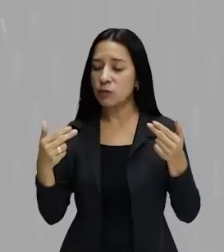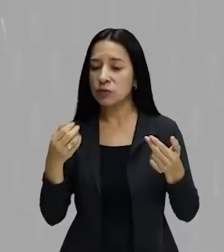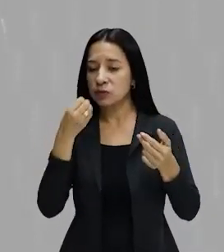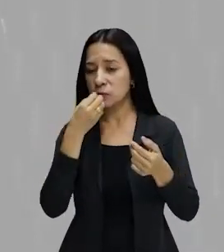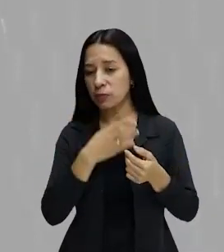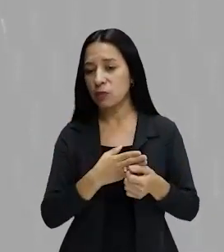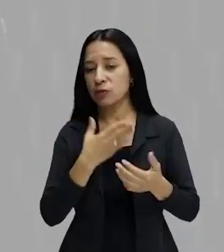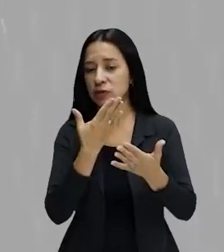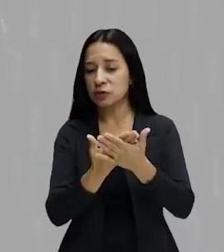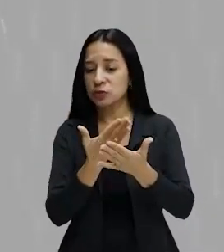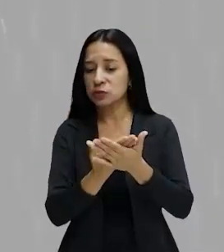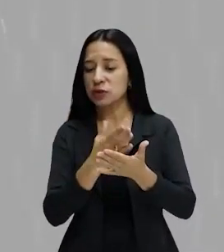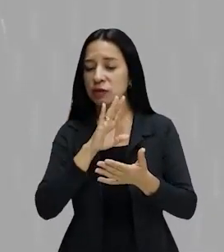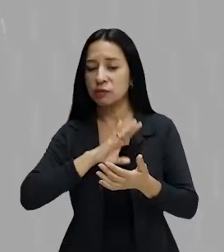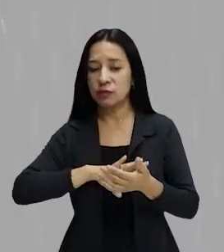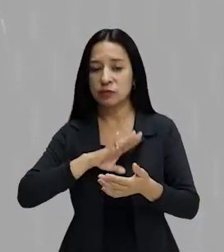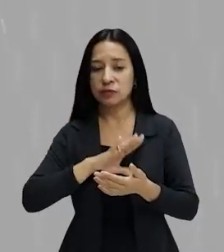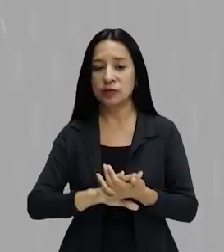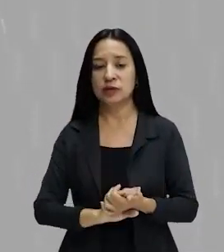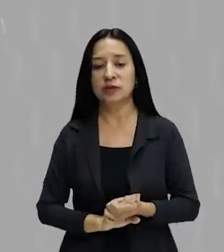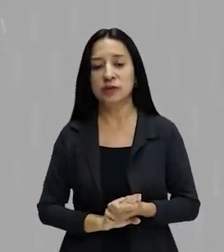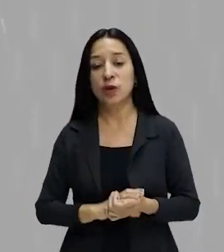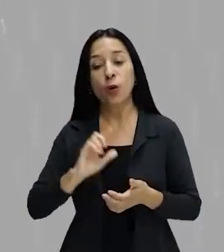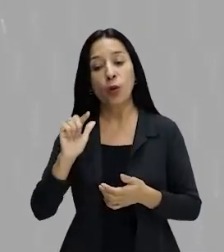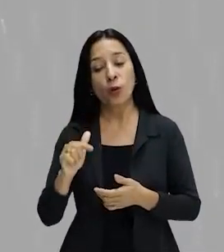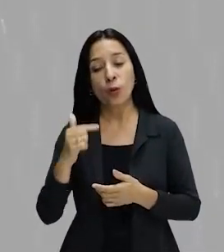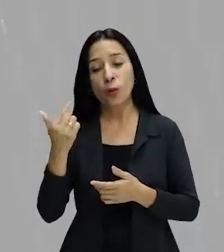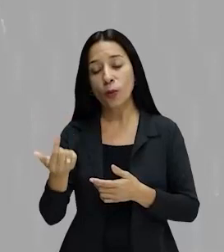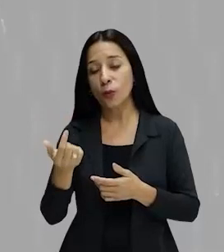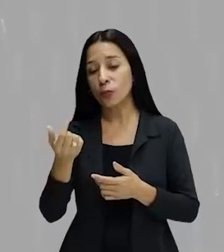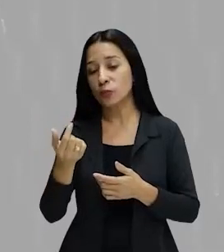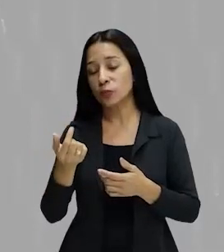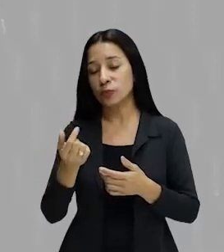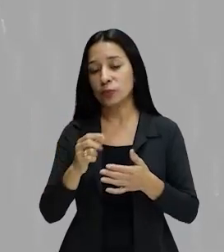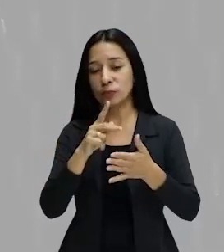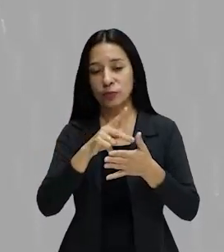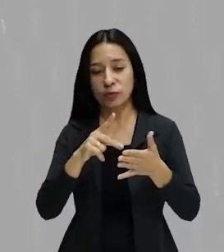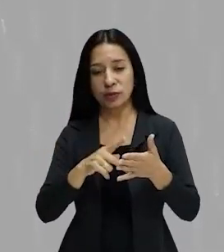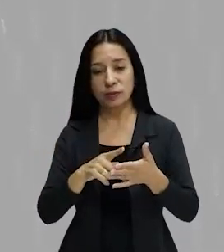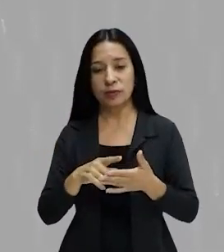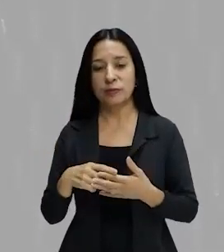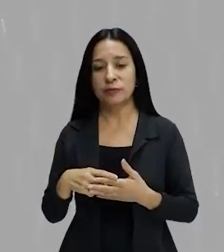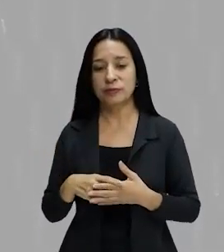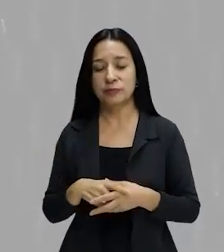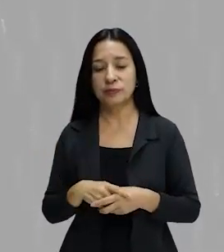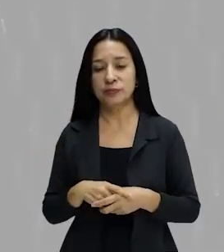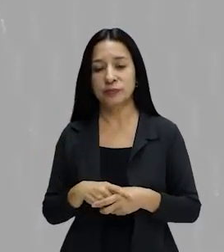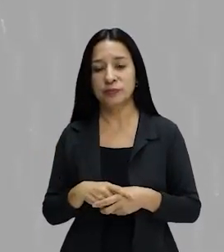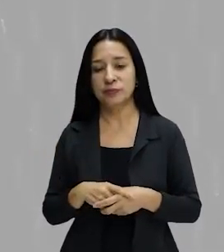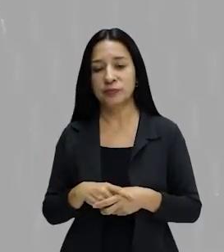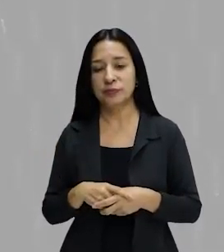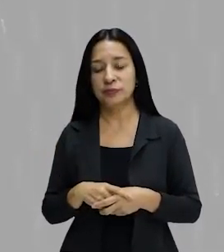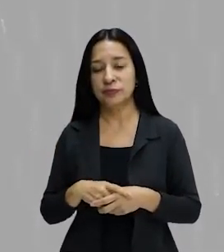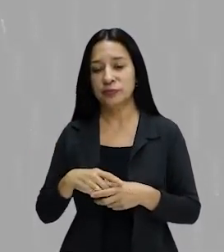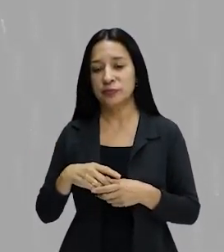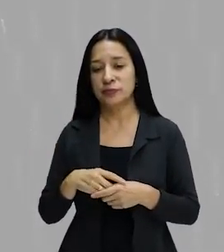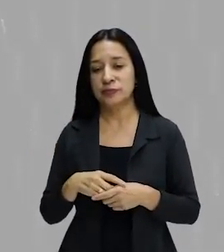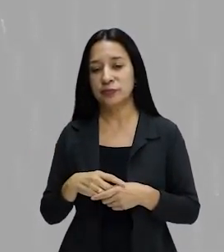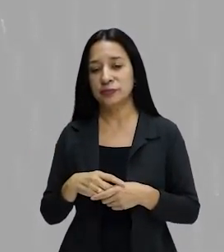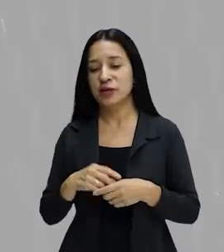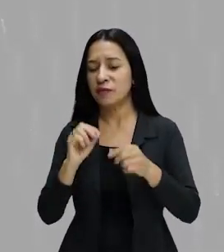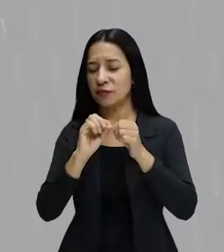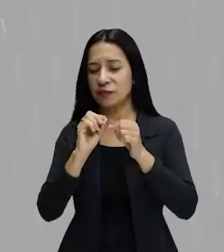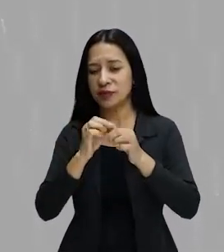estudava a língua. E o Milor Fernandes, ele faz assim, existe no Brasil a crase, acaso, então, assim, fazendo críticas,